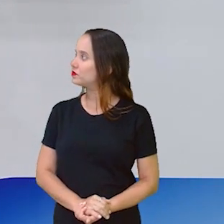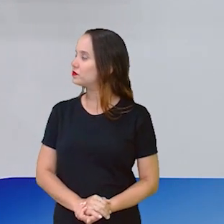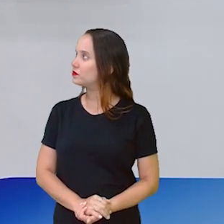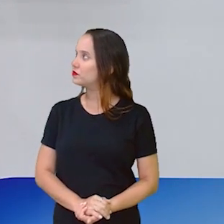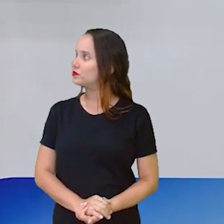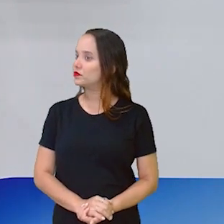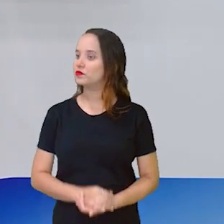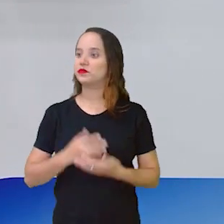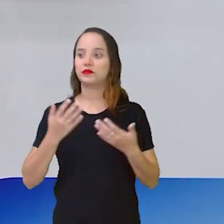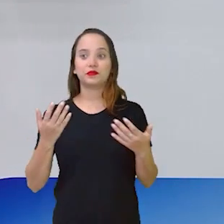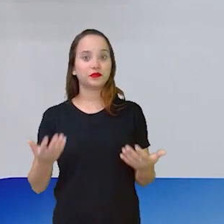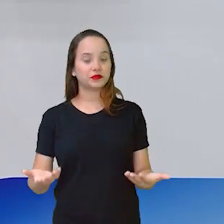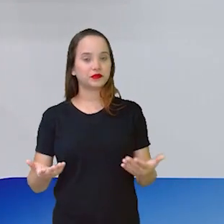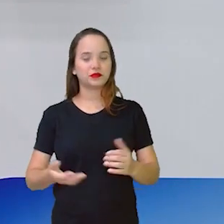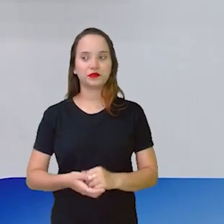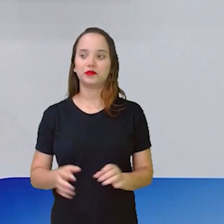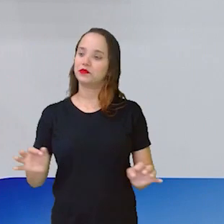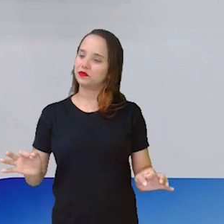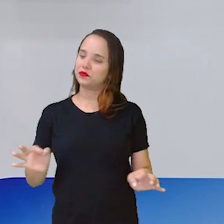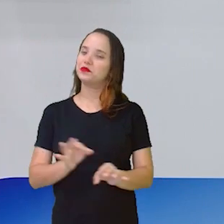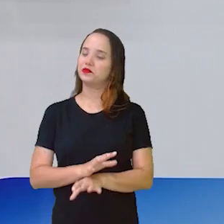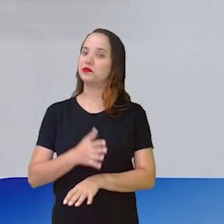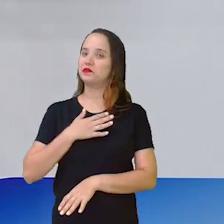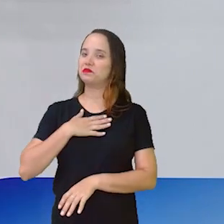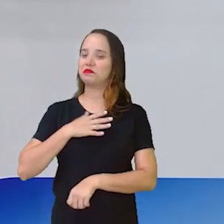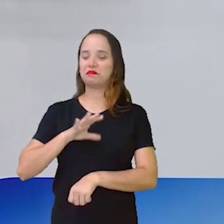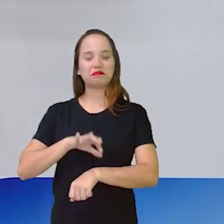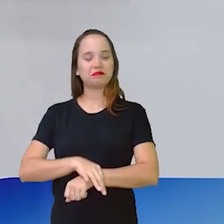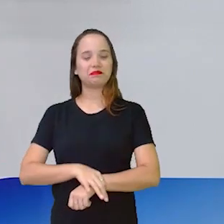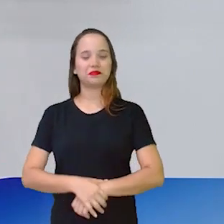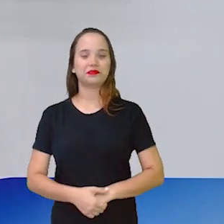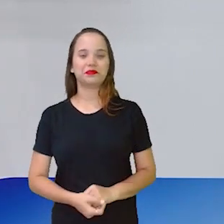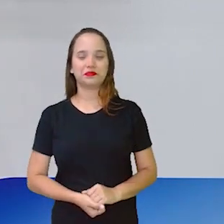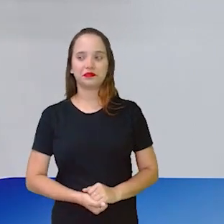E tá pronto o meu relógio.